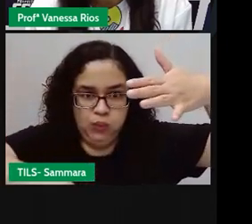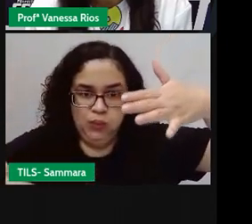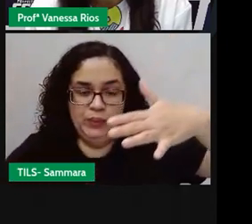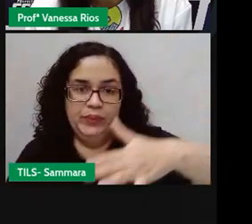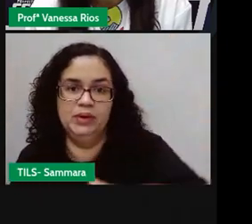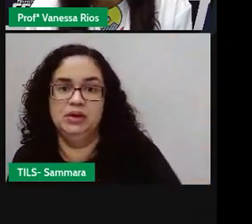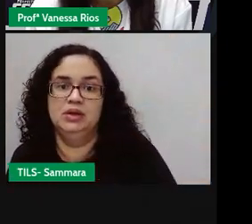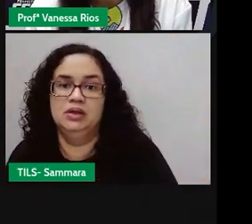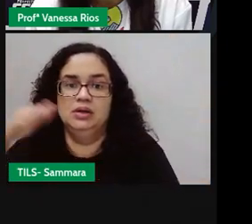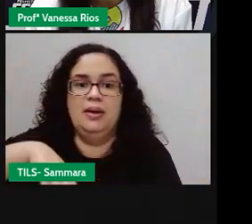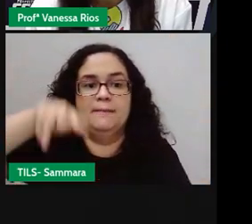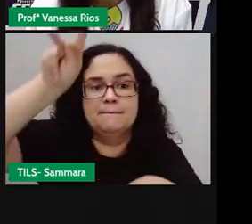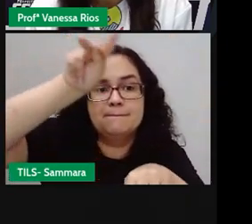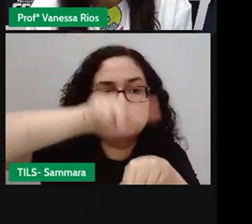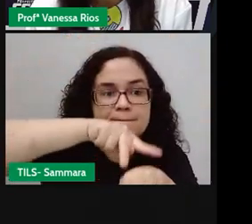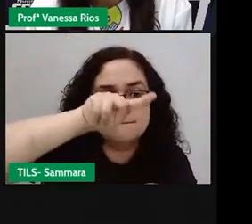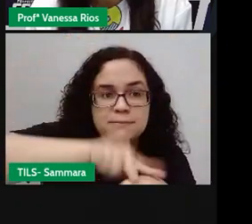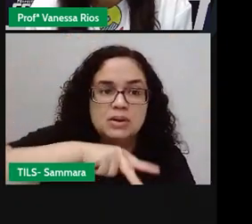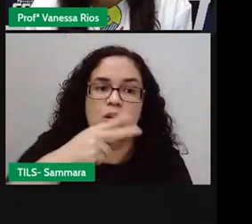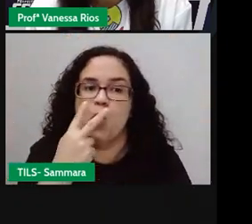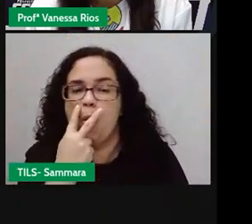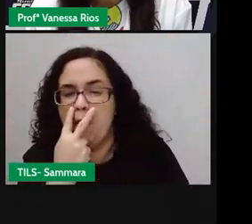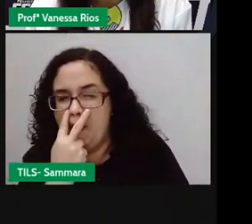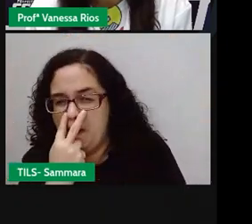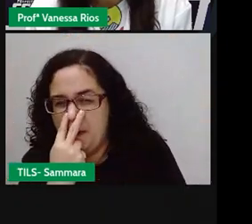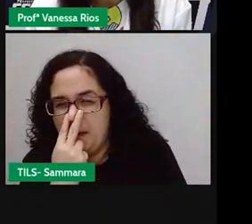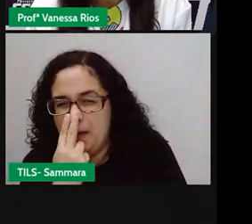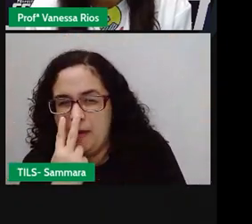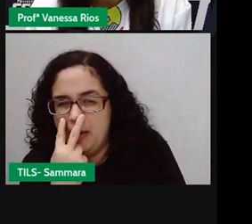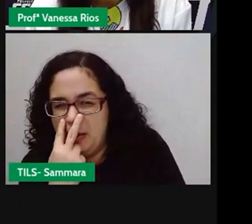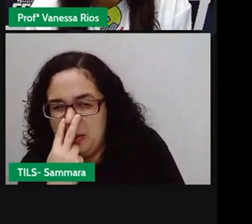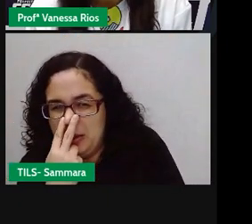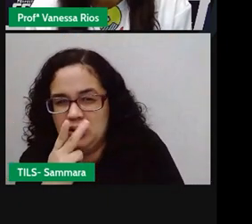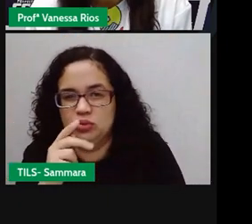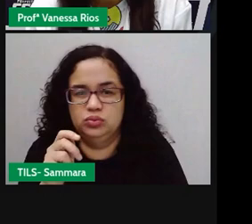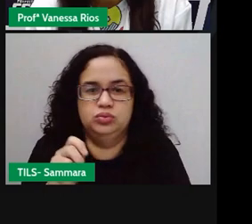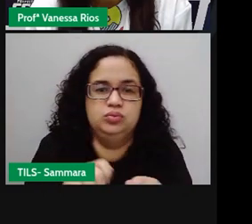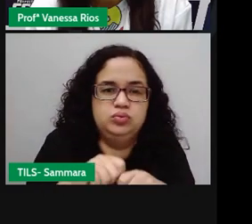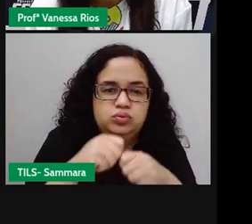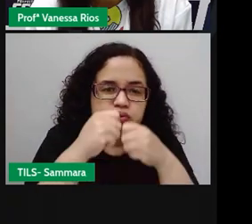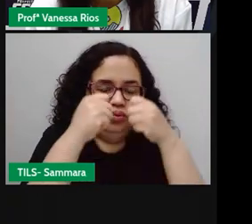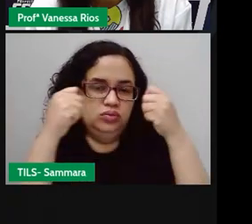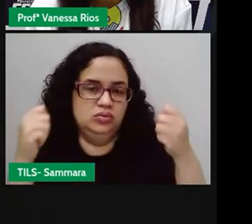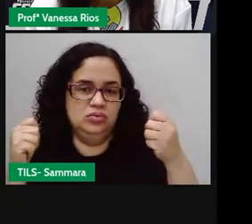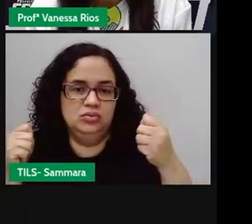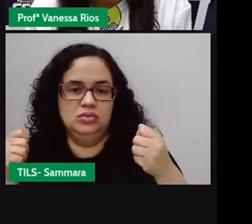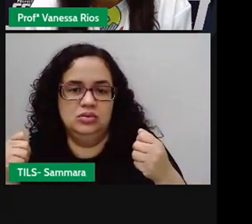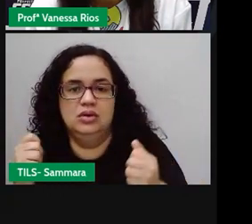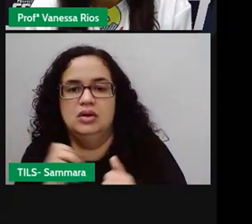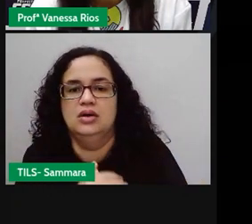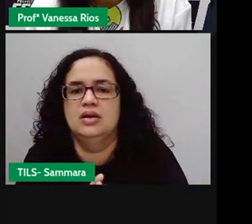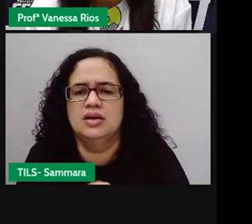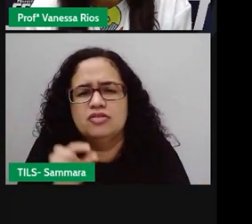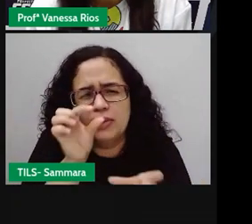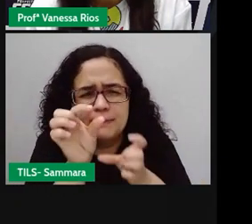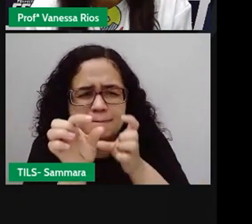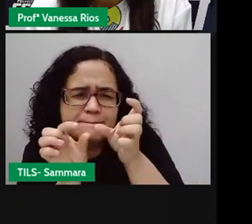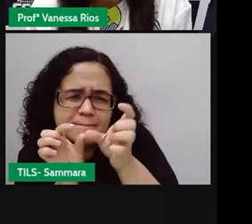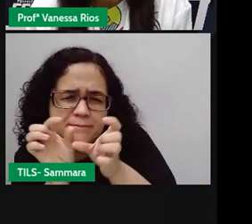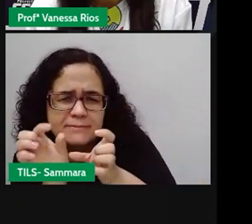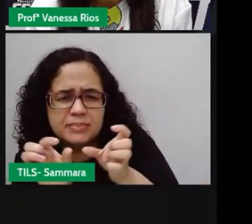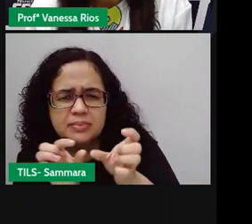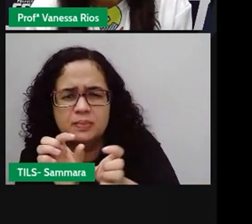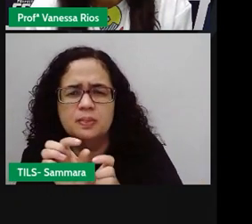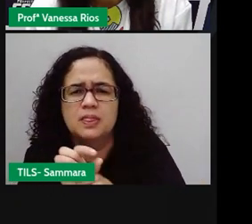que vinha zunindo e dizia na queda. Meu Deus, vocês escaparam, o cabaço está no céu! Bateu em cima